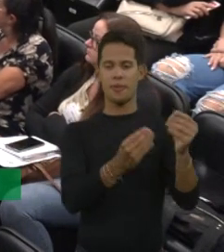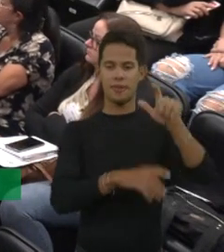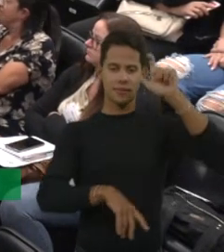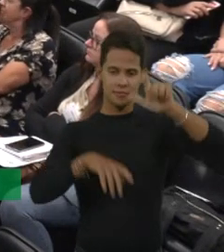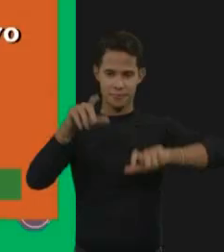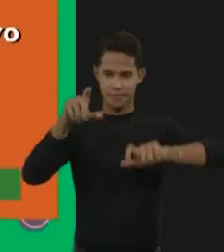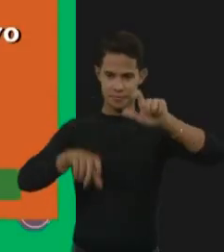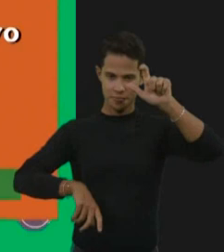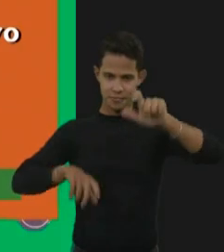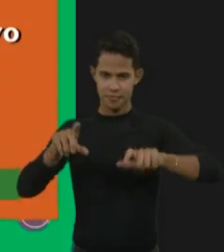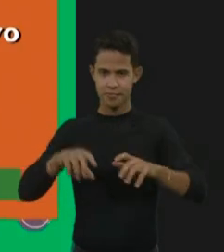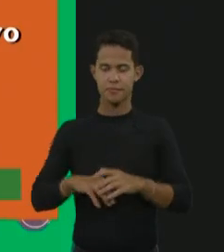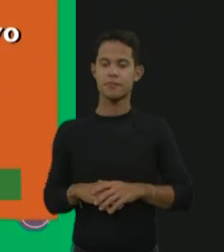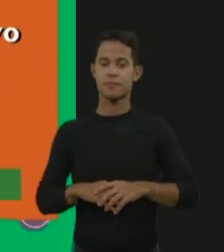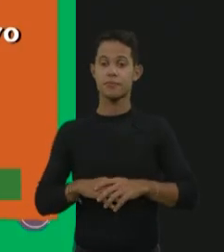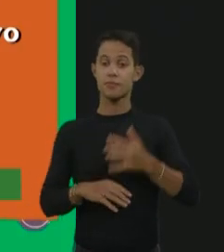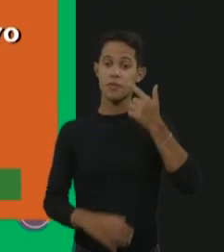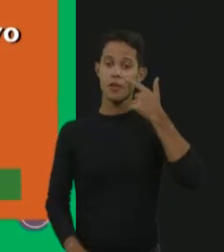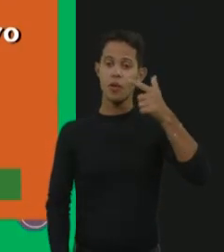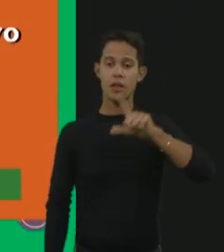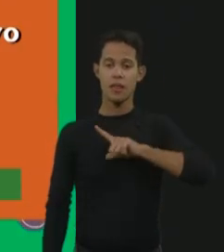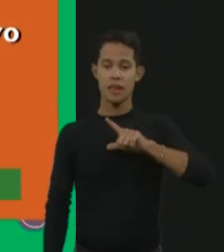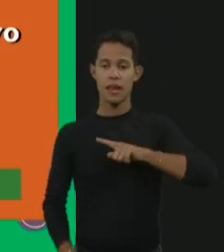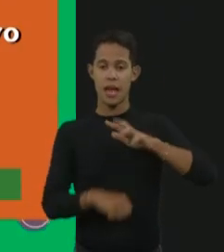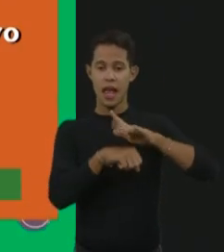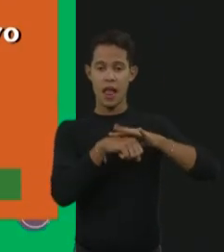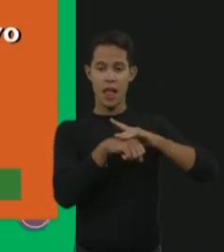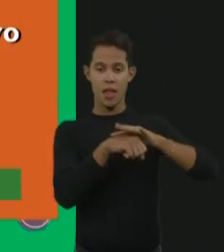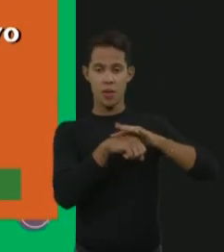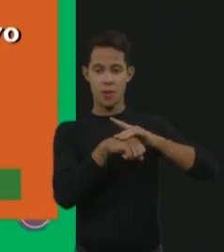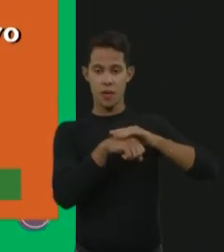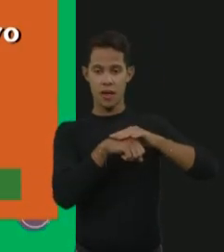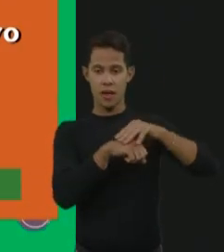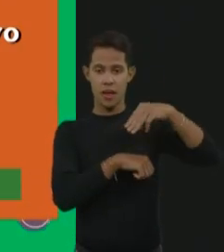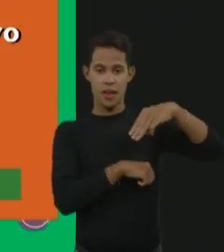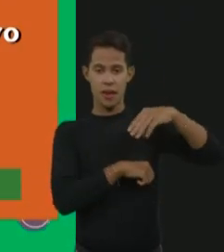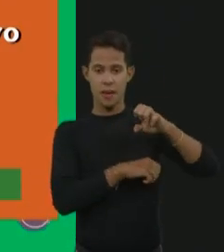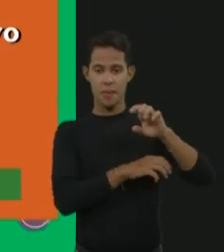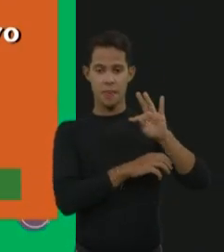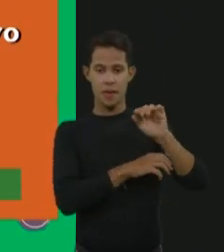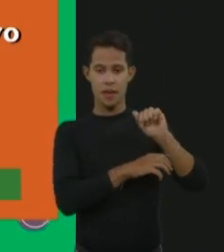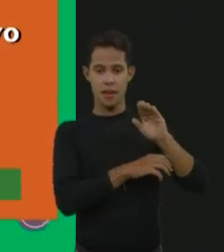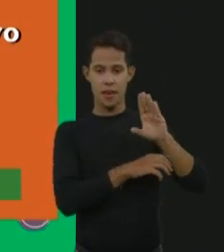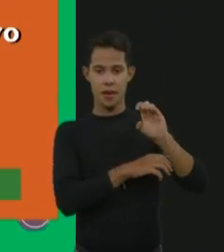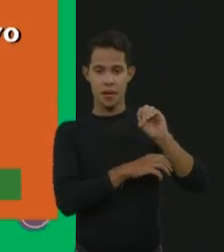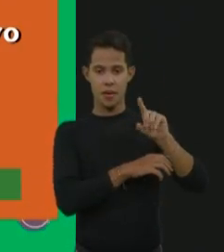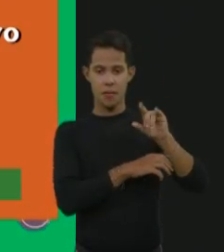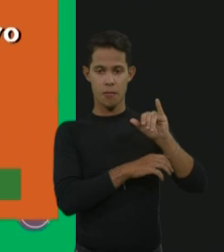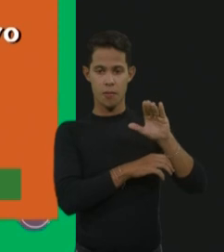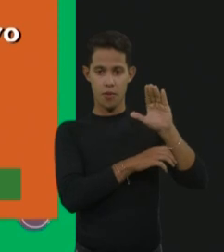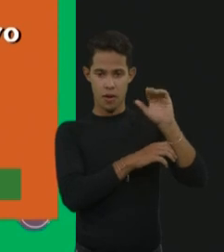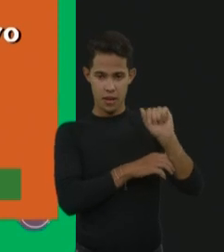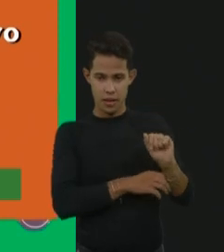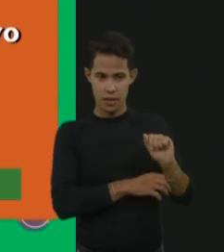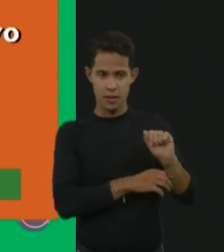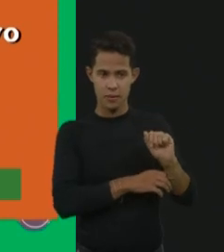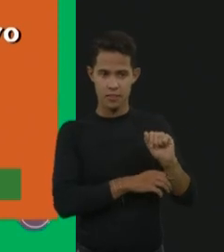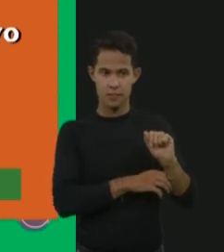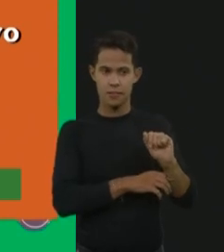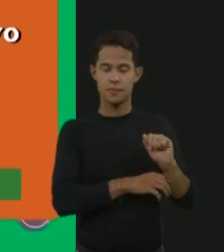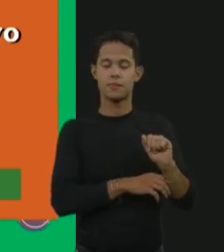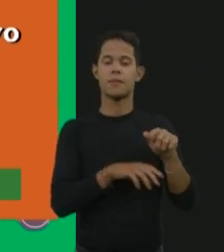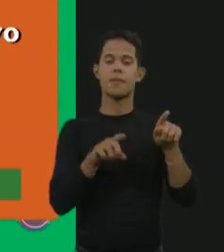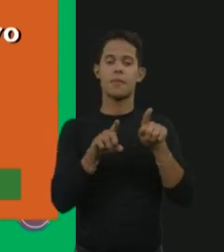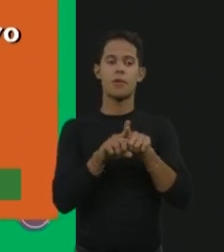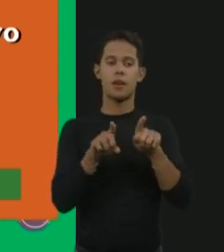E aí, a gente tem essas doenças, são as doenças metabólicas, os erros inatos do metabolismo, onde a gente tem que o diagnóstico, uma parte é